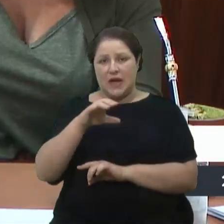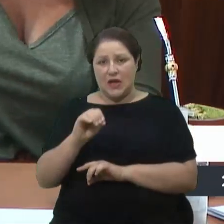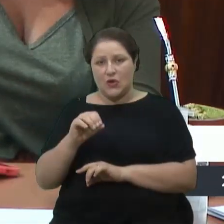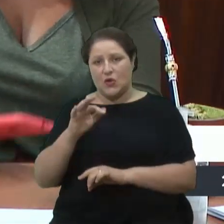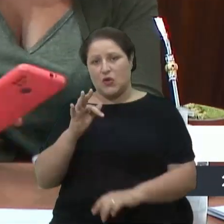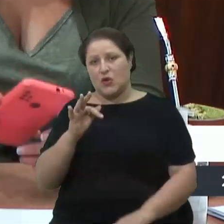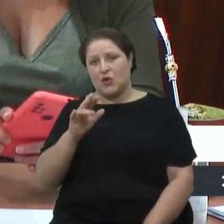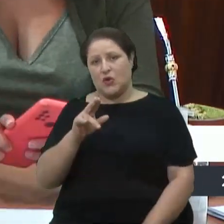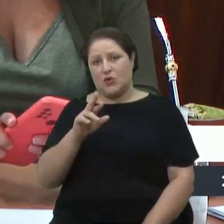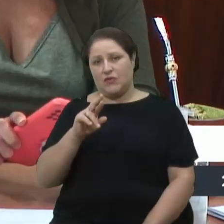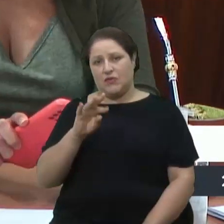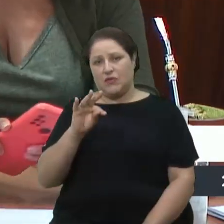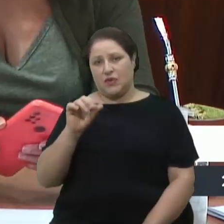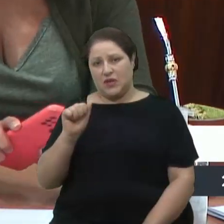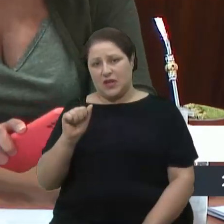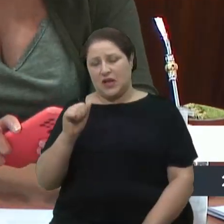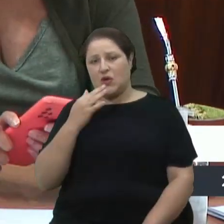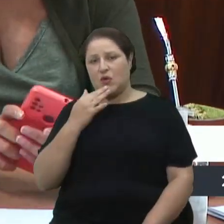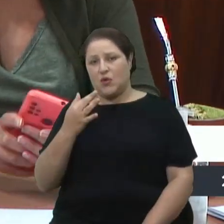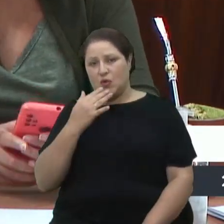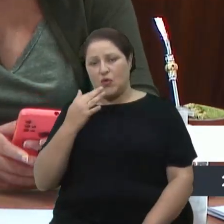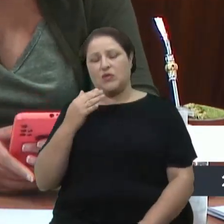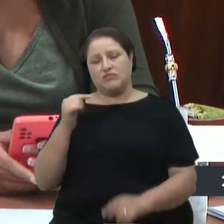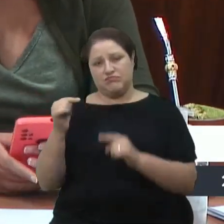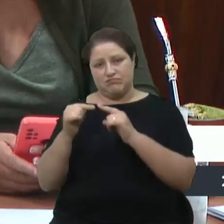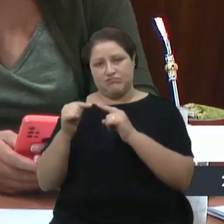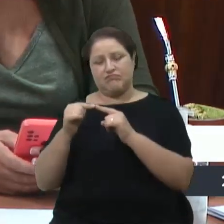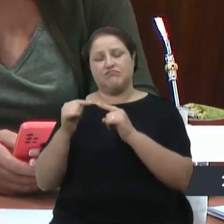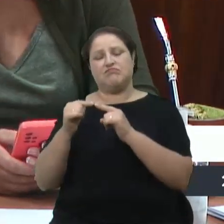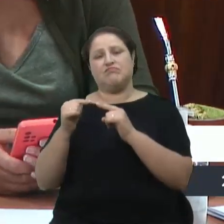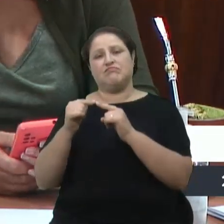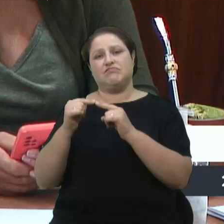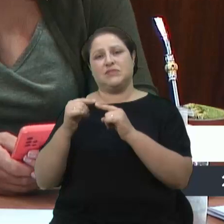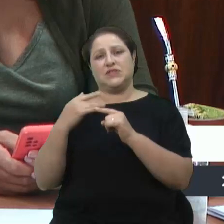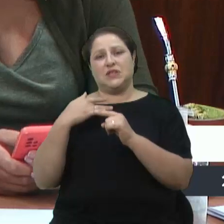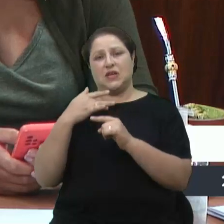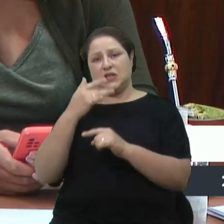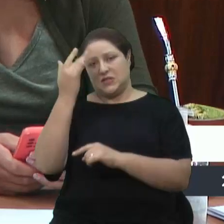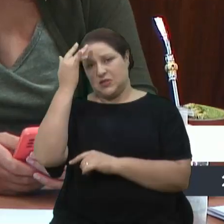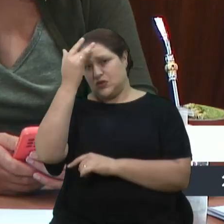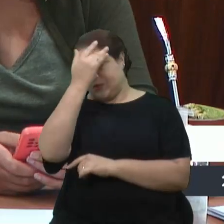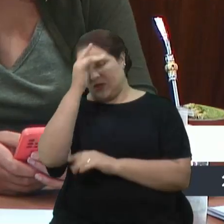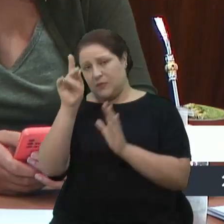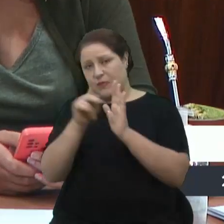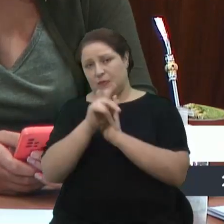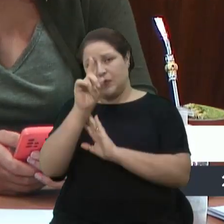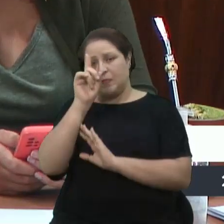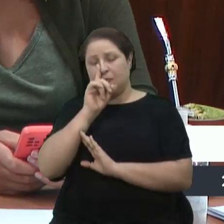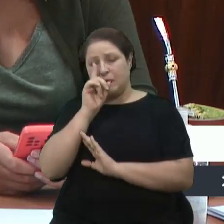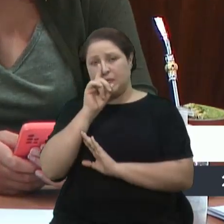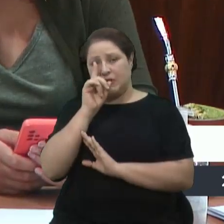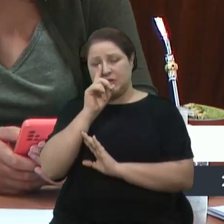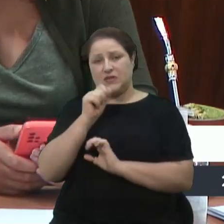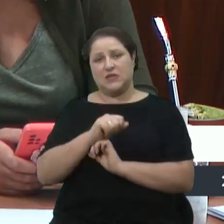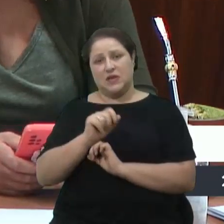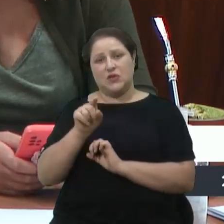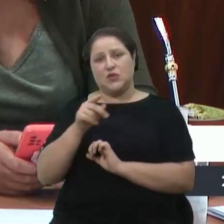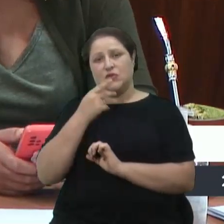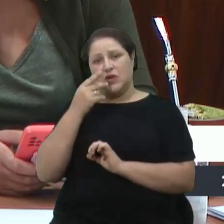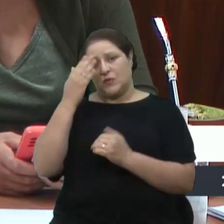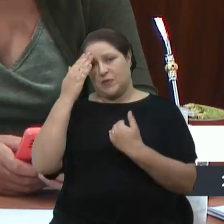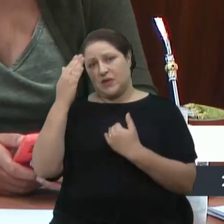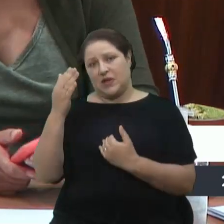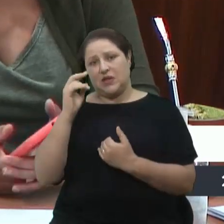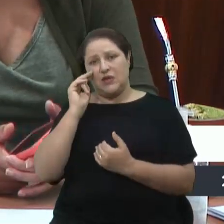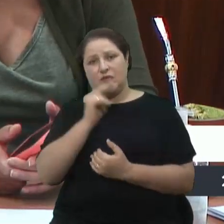Rose, que vai ao encontro, trabalhando com a saúde mental das mães, mas eu só queria agradecer a sua deferência. Eu estava olhando aqui para o